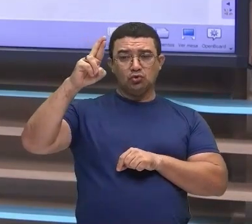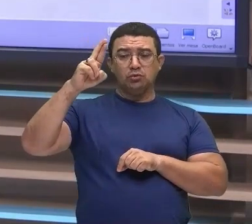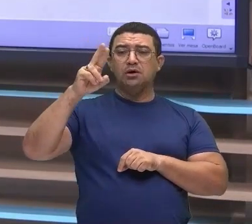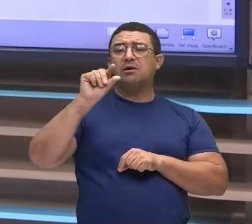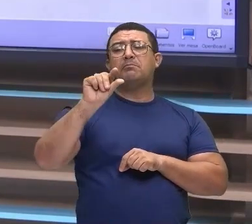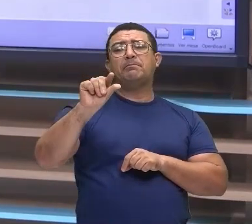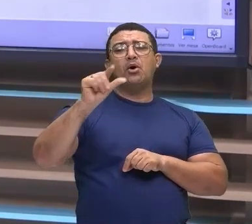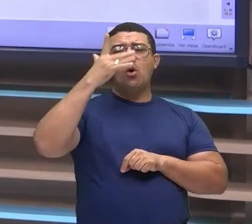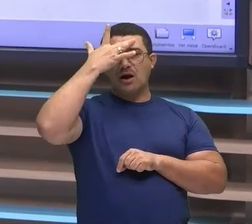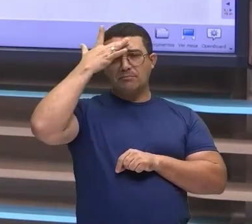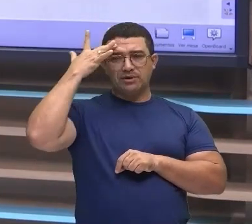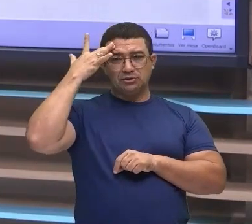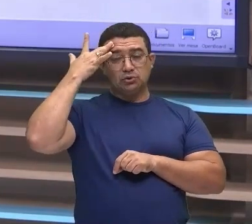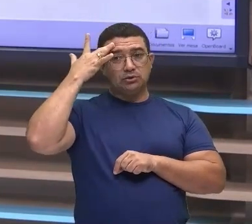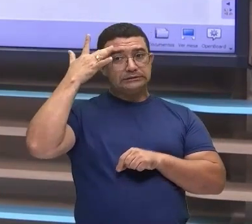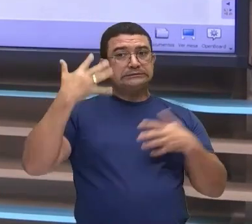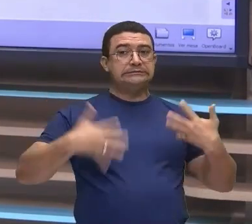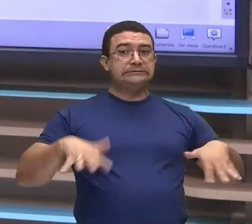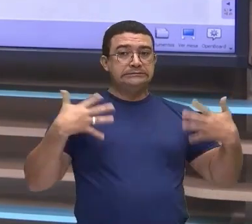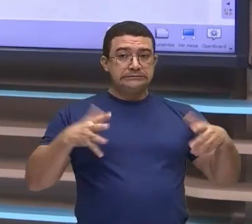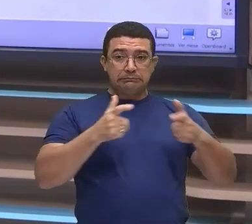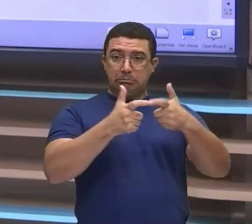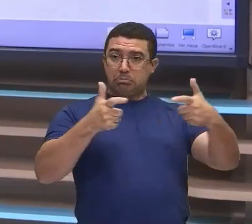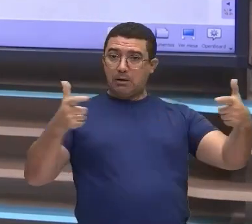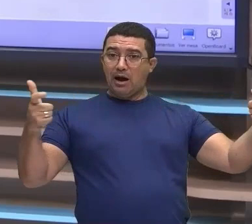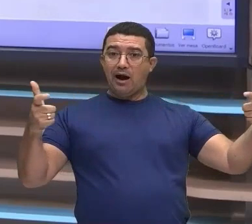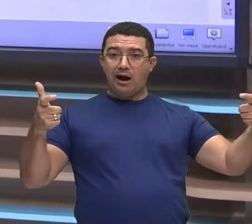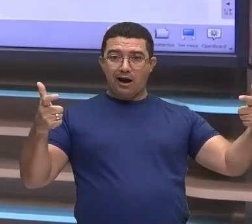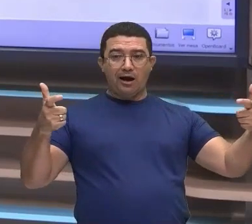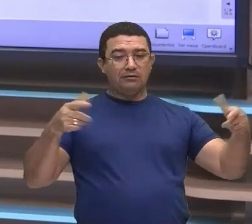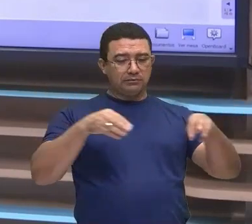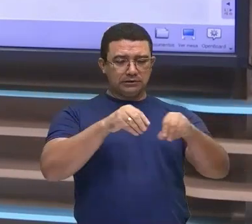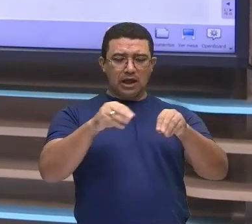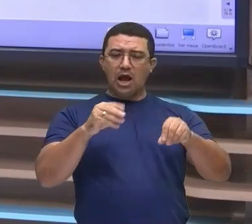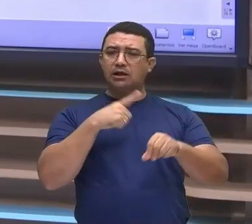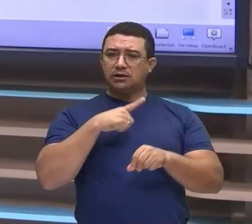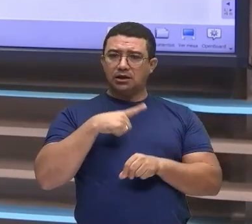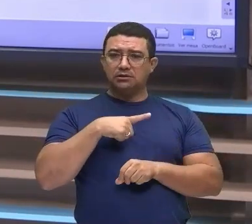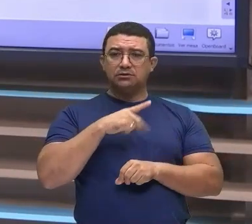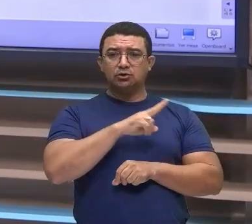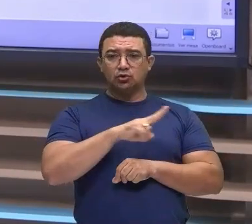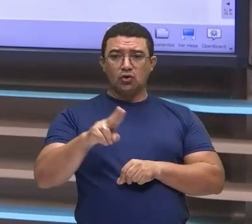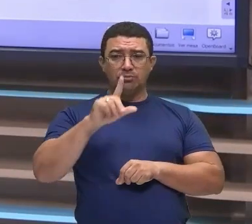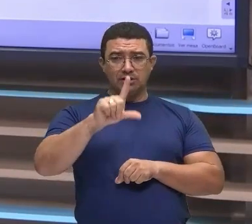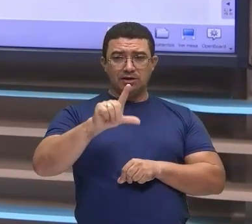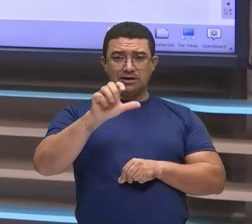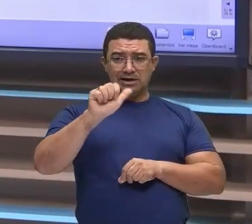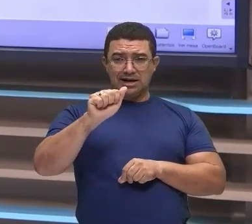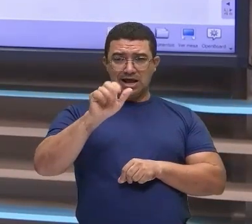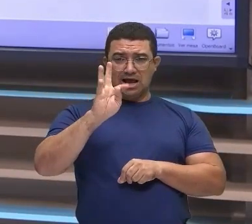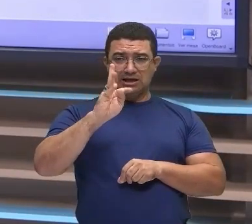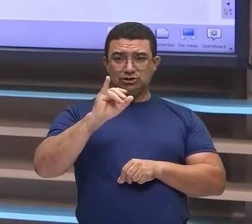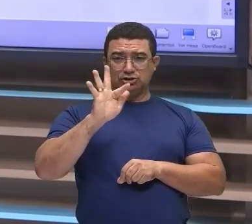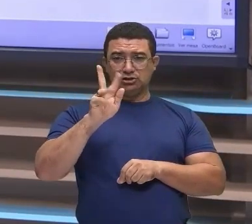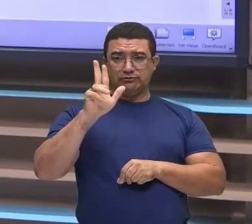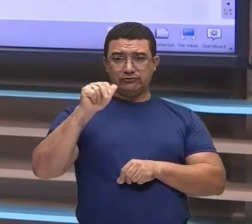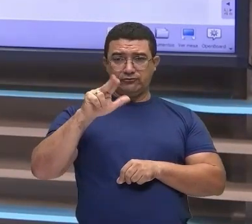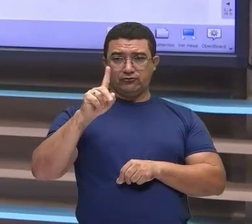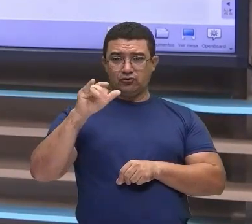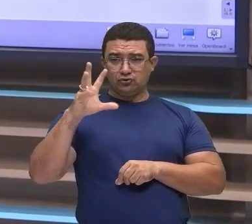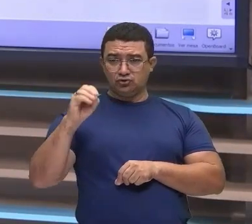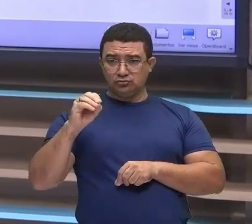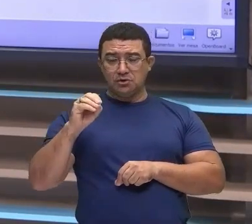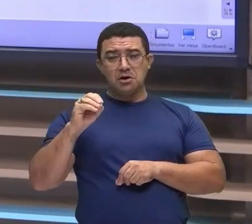terras aí, o que a gente chama de latifúndio, e estão aí nas mãos de poucas pessoas, né?